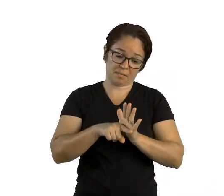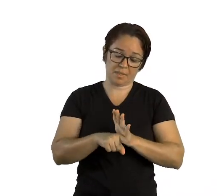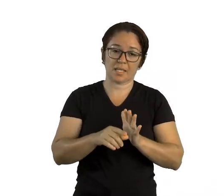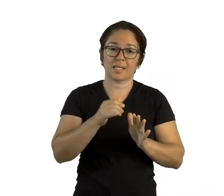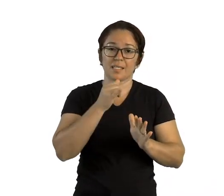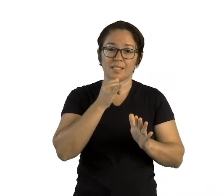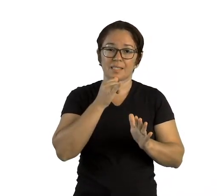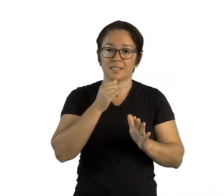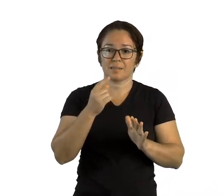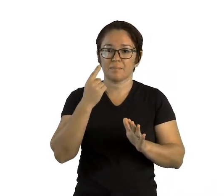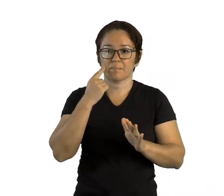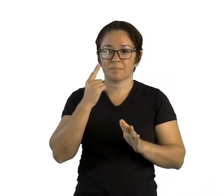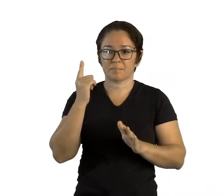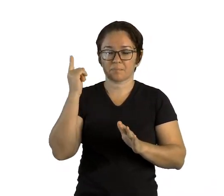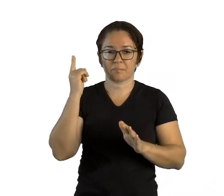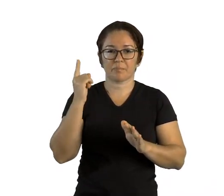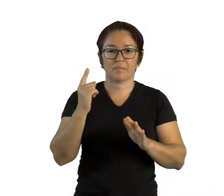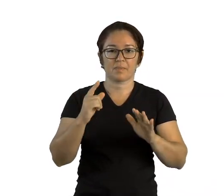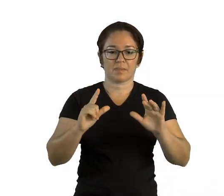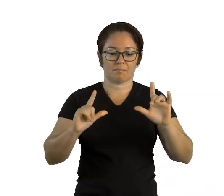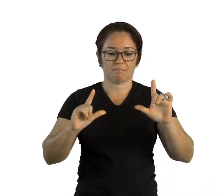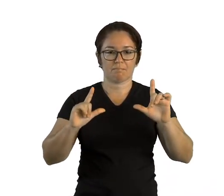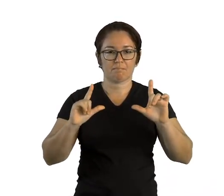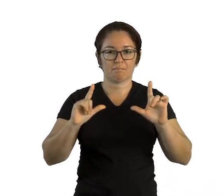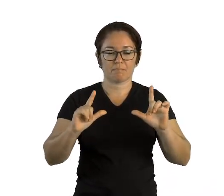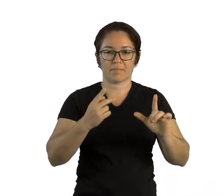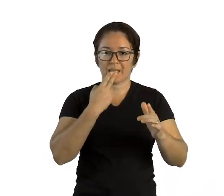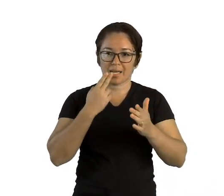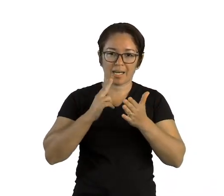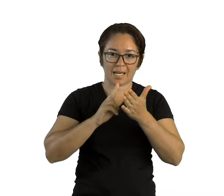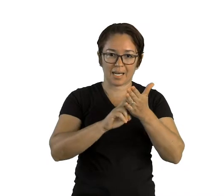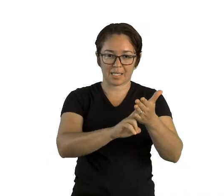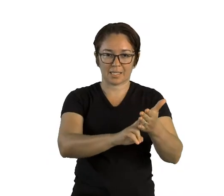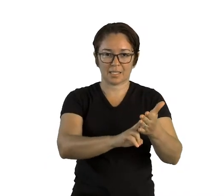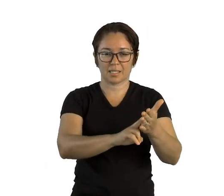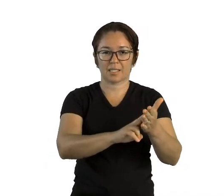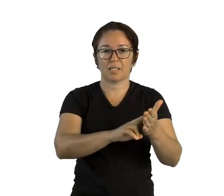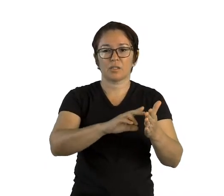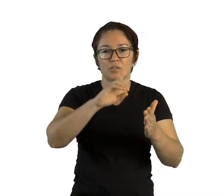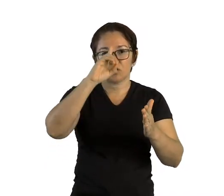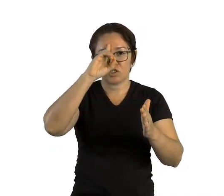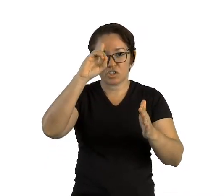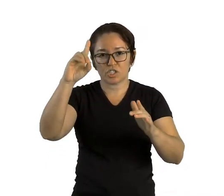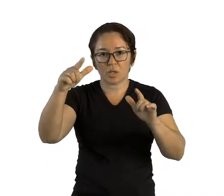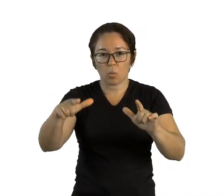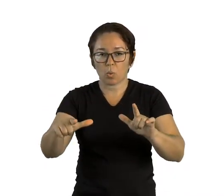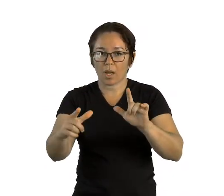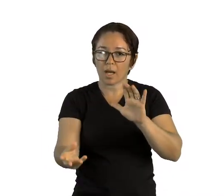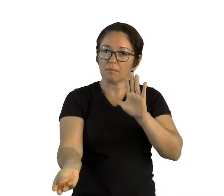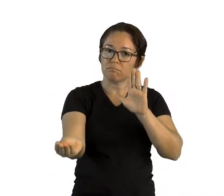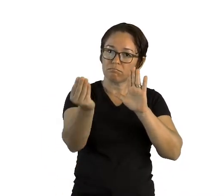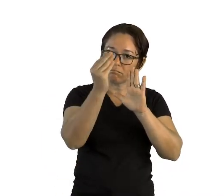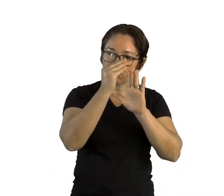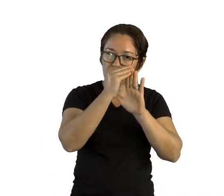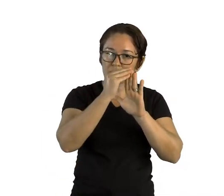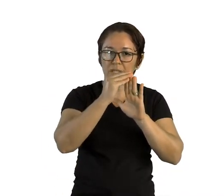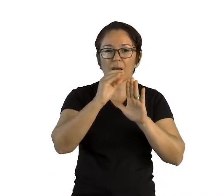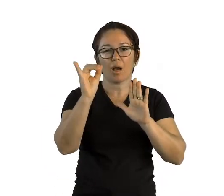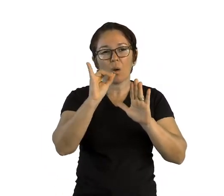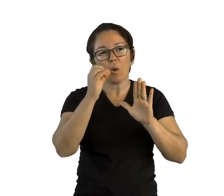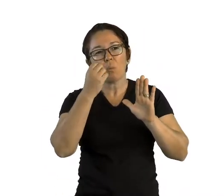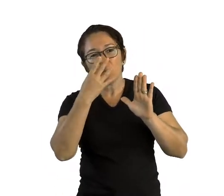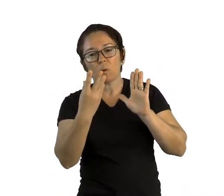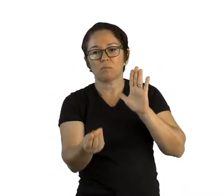a sua carta é iniciada com data e local. Há uma saudação? O corpo da